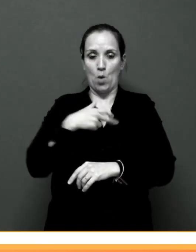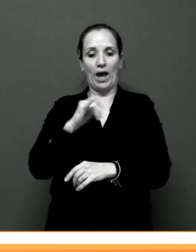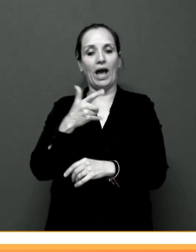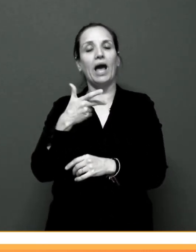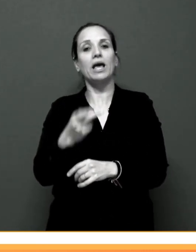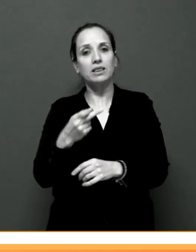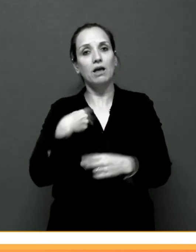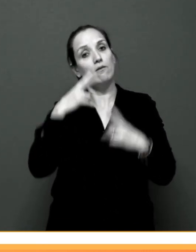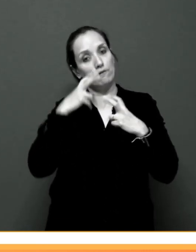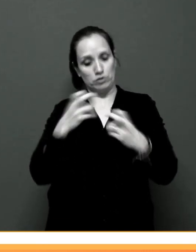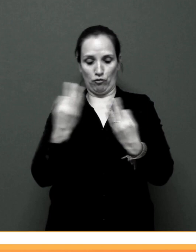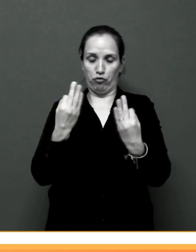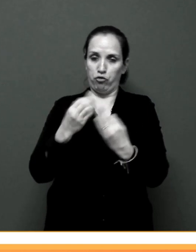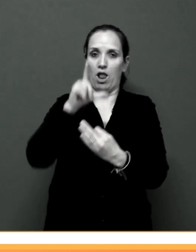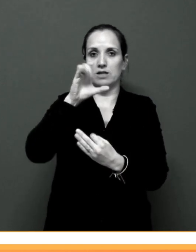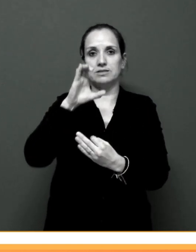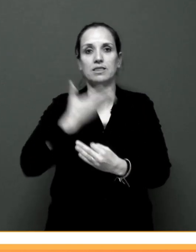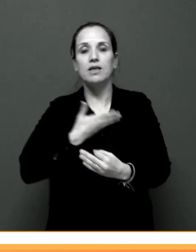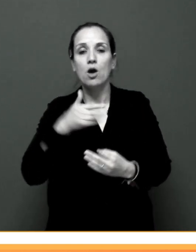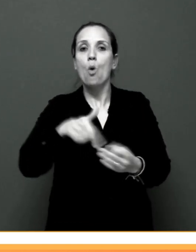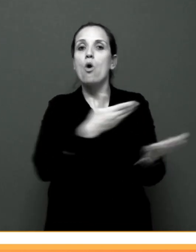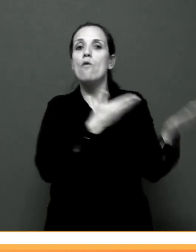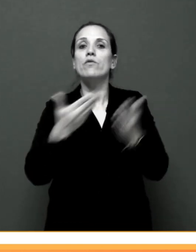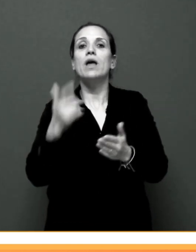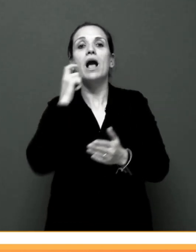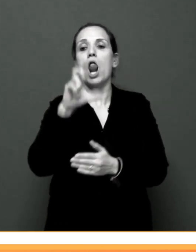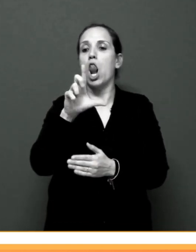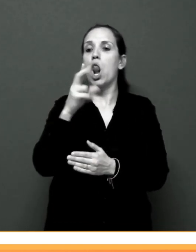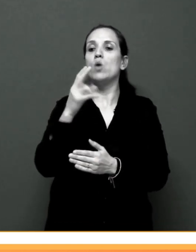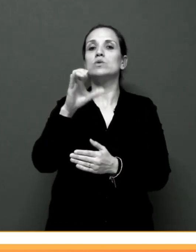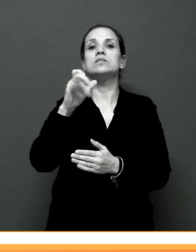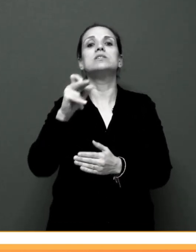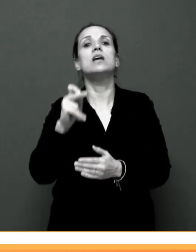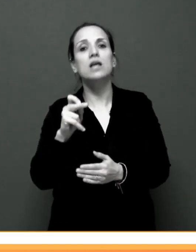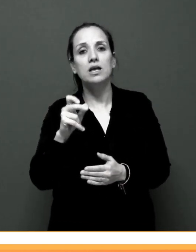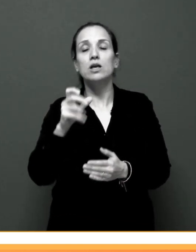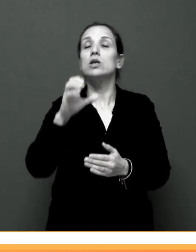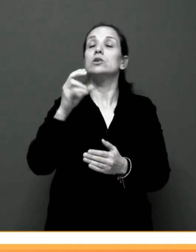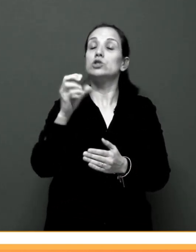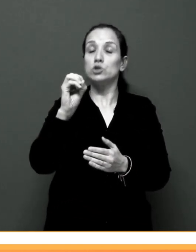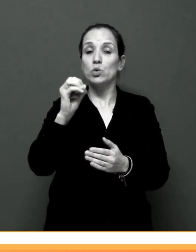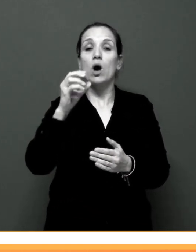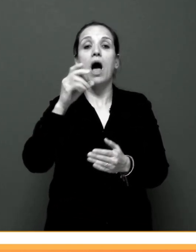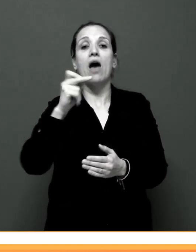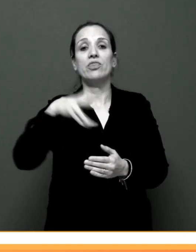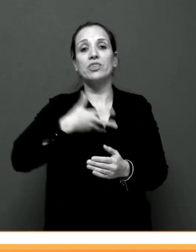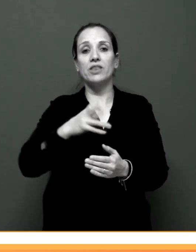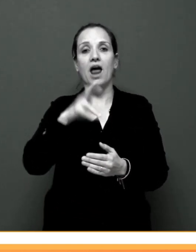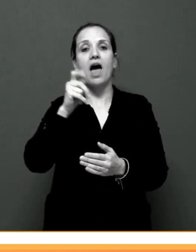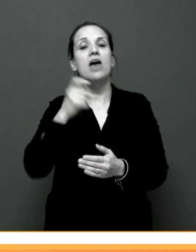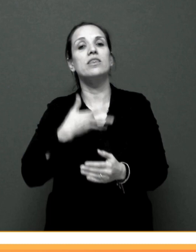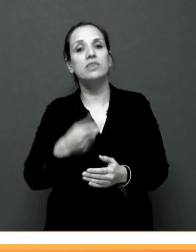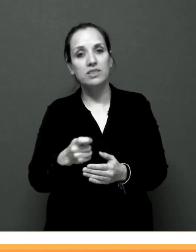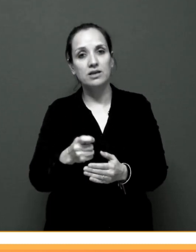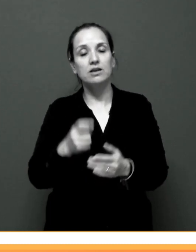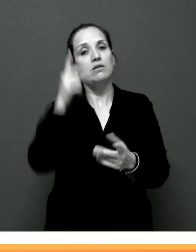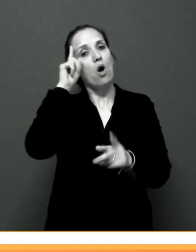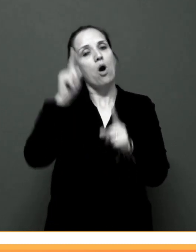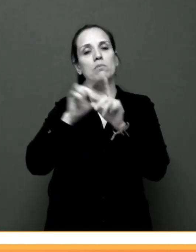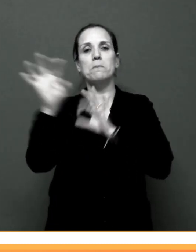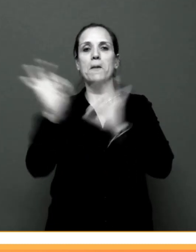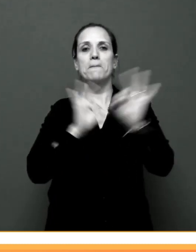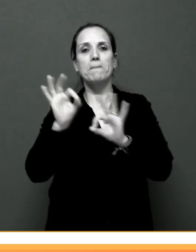sou investigadora do LCD e hoje temos como convidado Lúcio Padrini Andrade, bacharela em Sistemas de Informação, especialista em